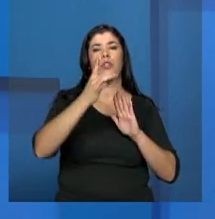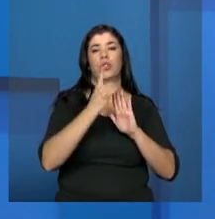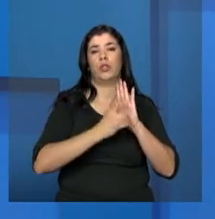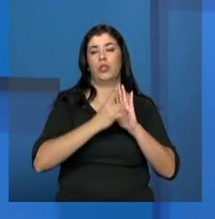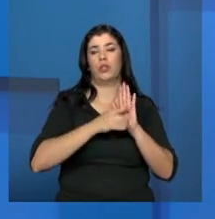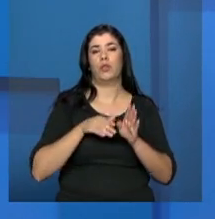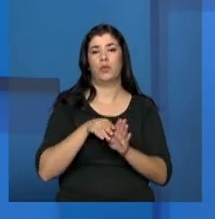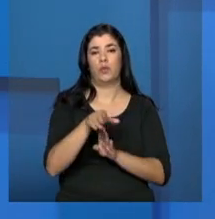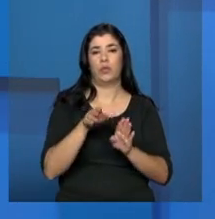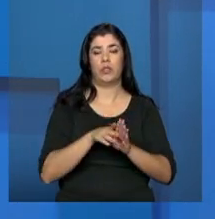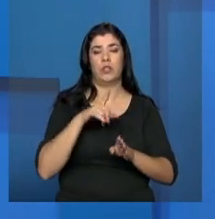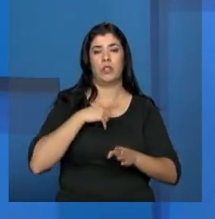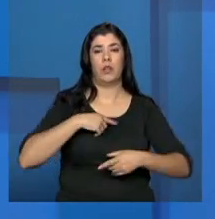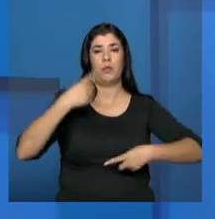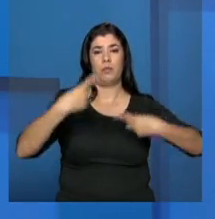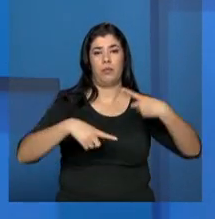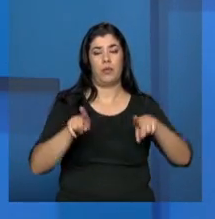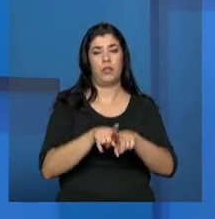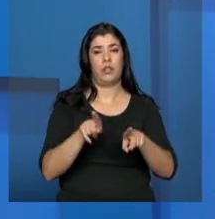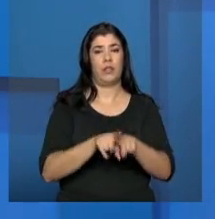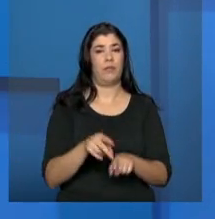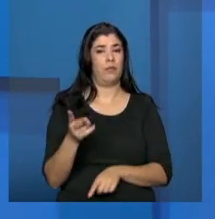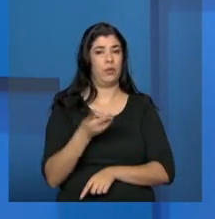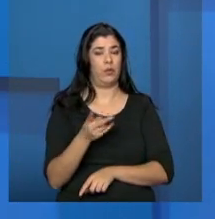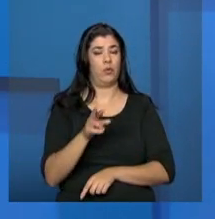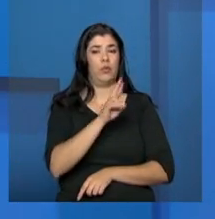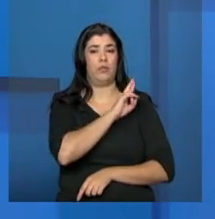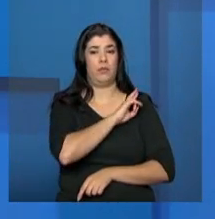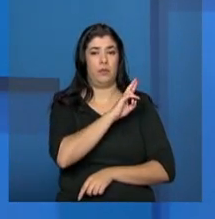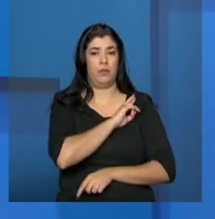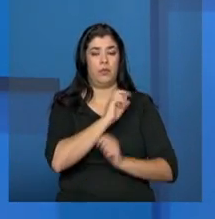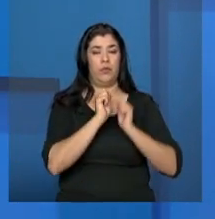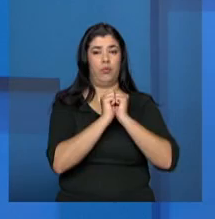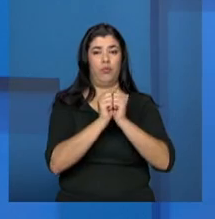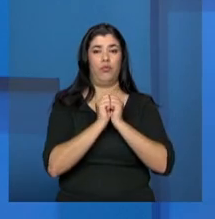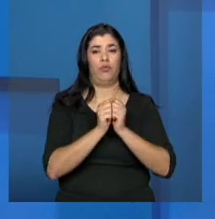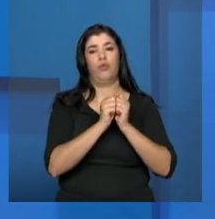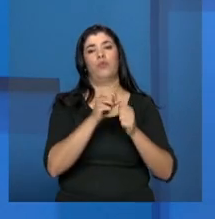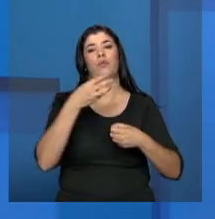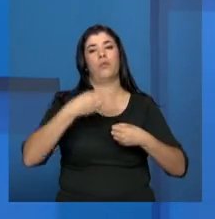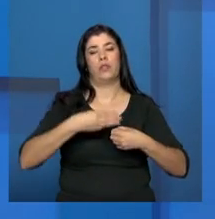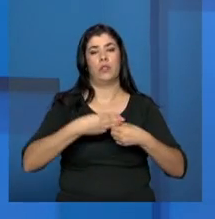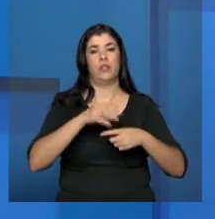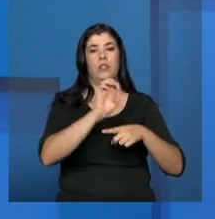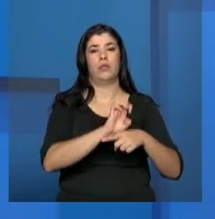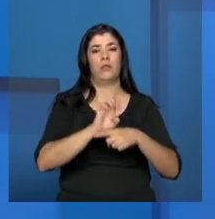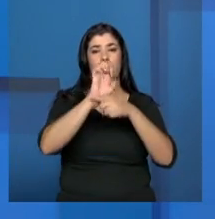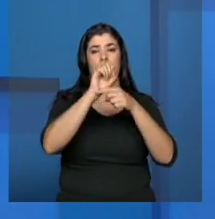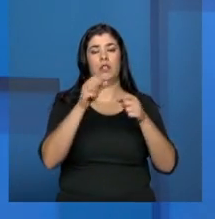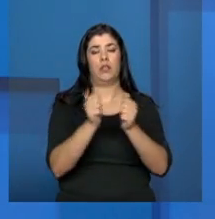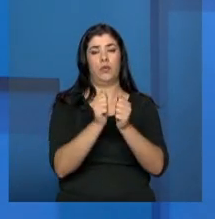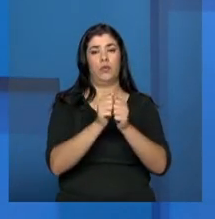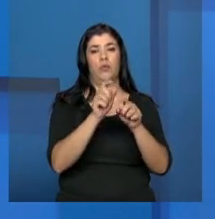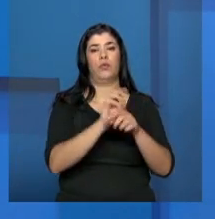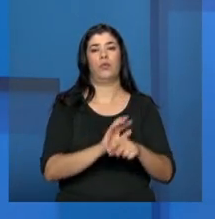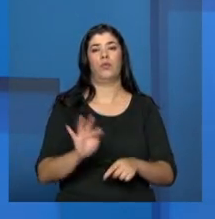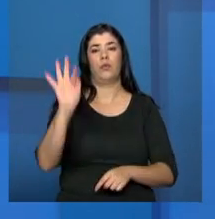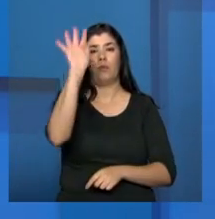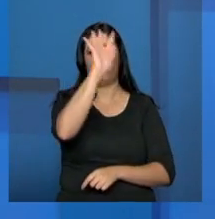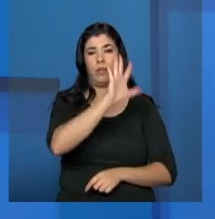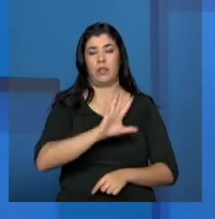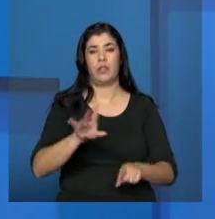política que tem corresponsabilidade da gestão municipal, estadual e federal. Então, esse pacto, ele fala da